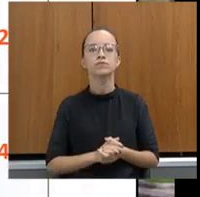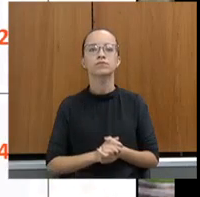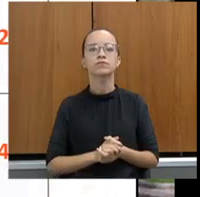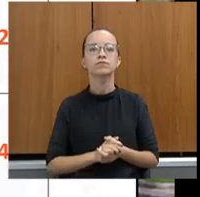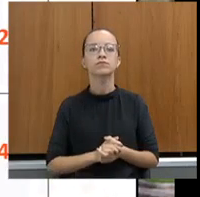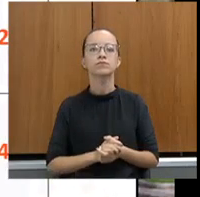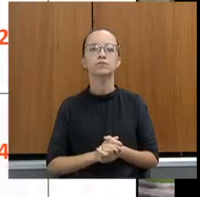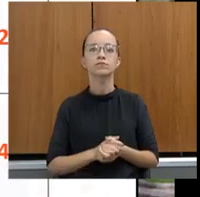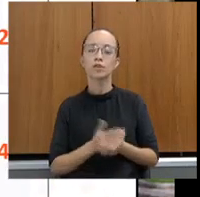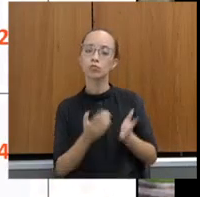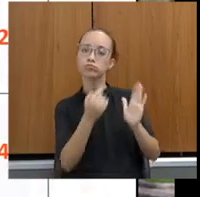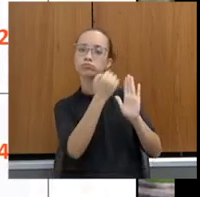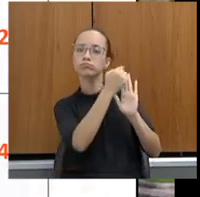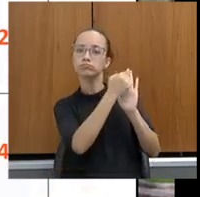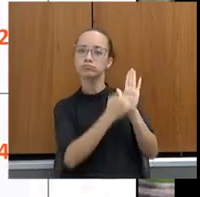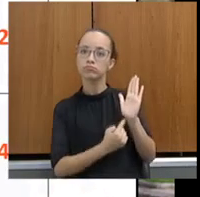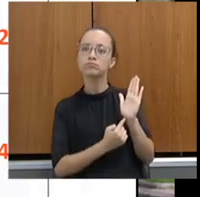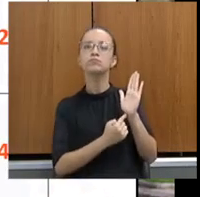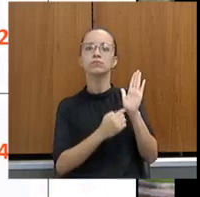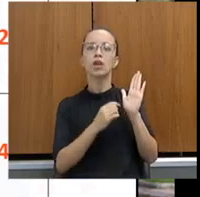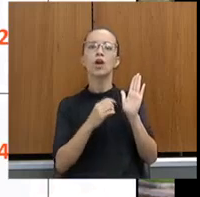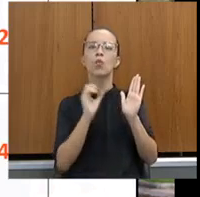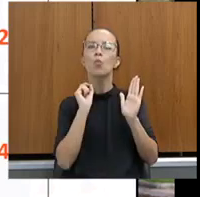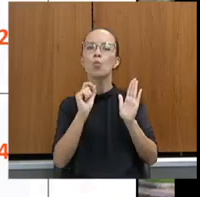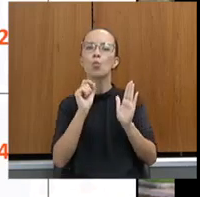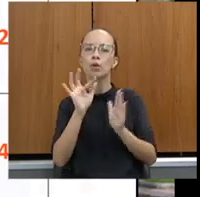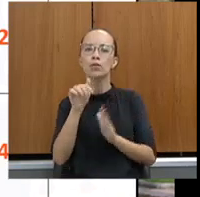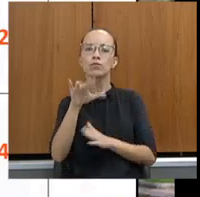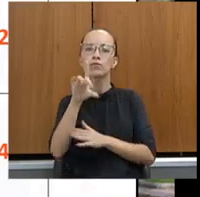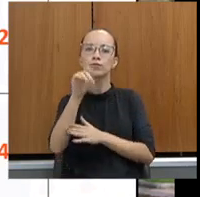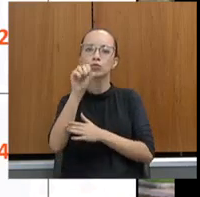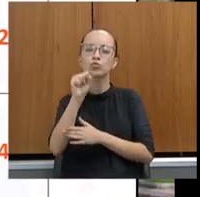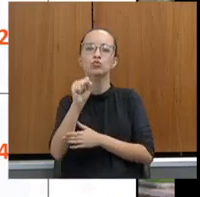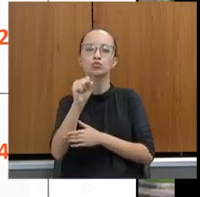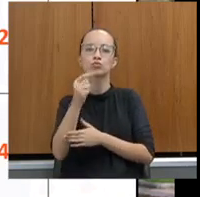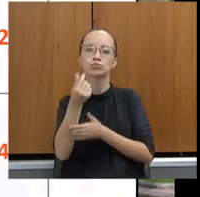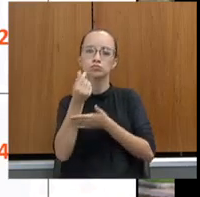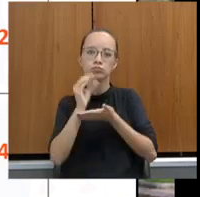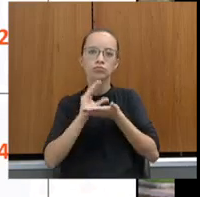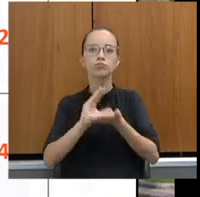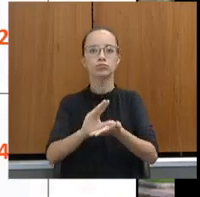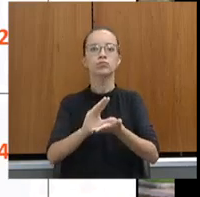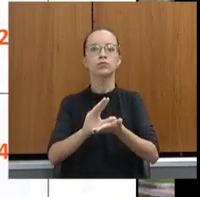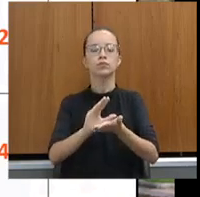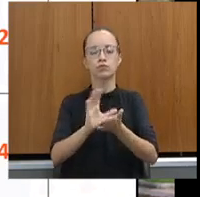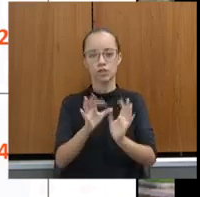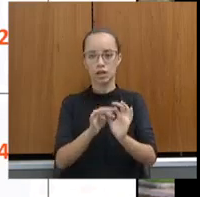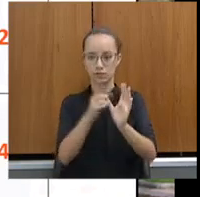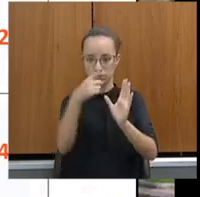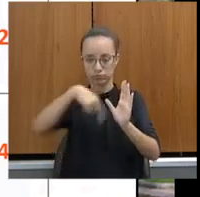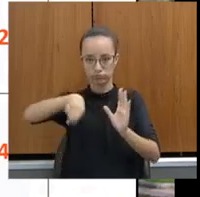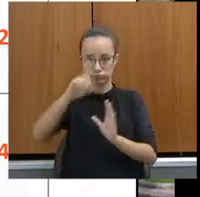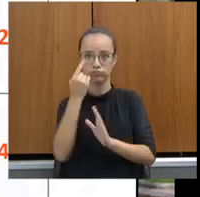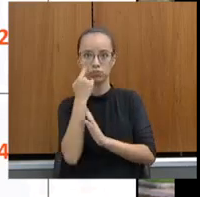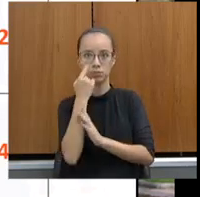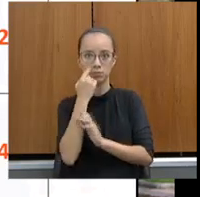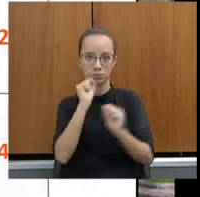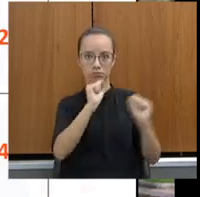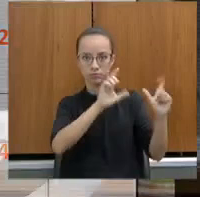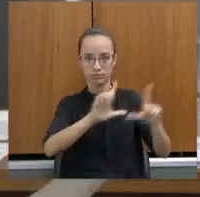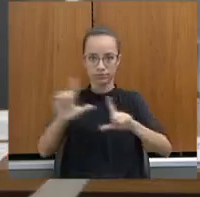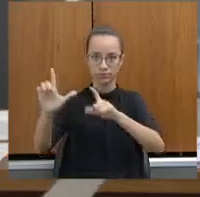Esses são os nossos fundos de investimento. Eu vou deixar à disposição as lâminas para os senhores deputados. Pode passar.